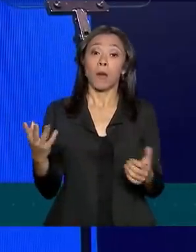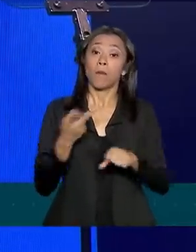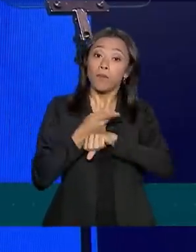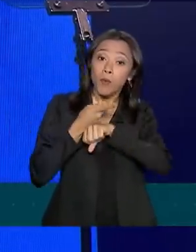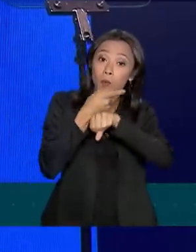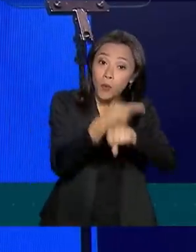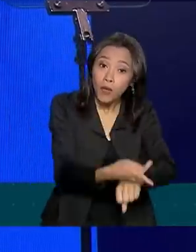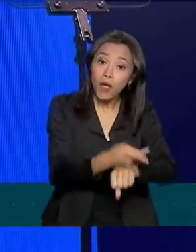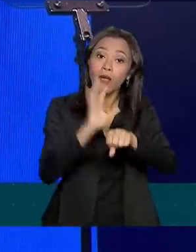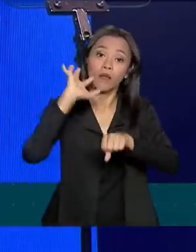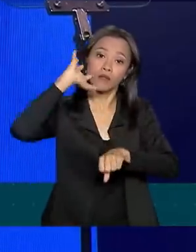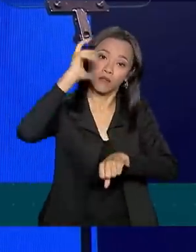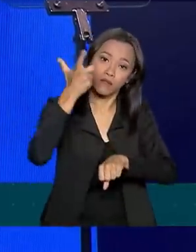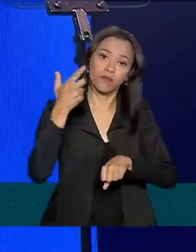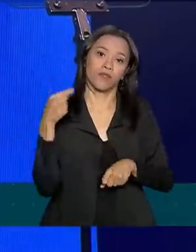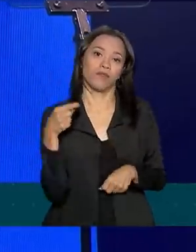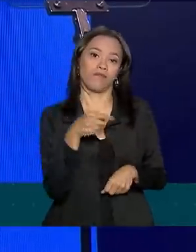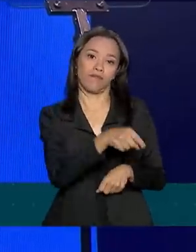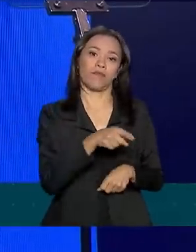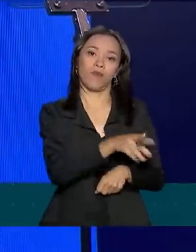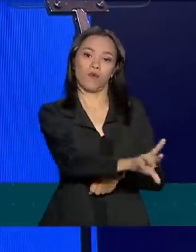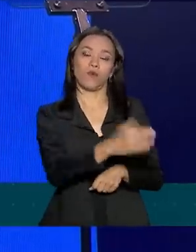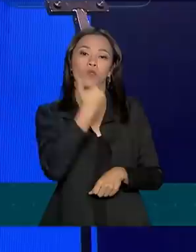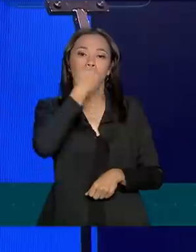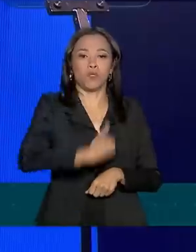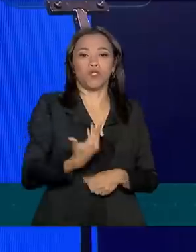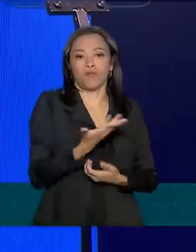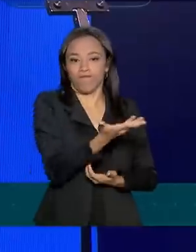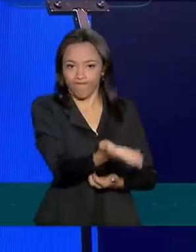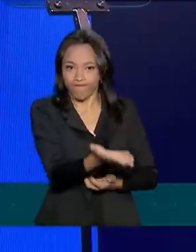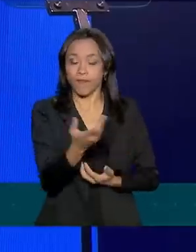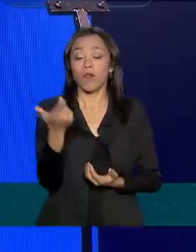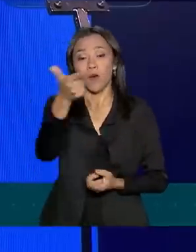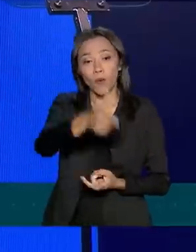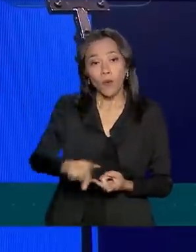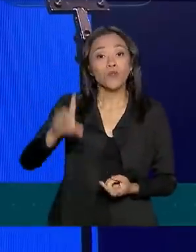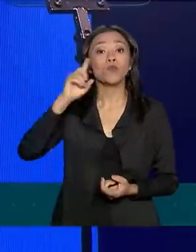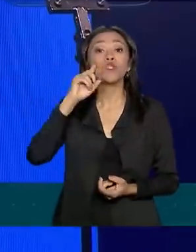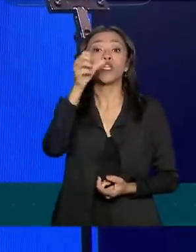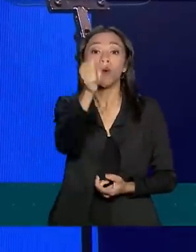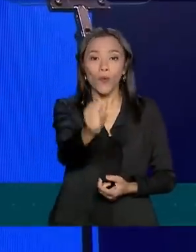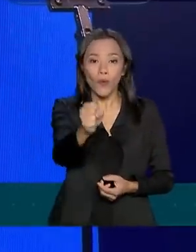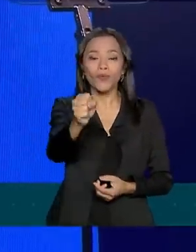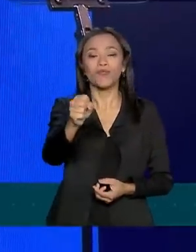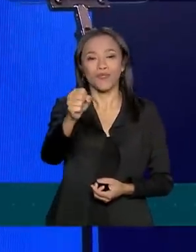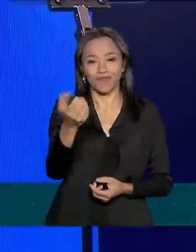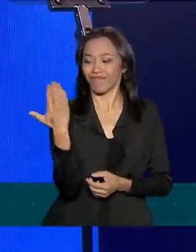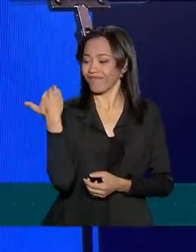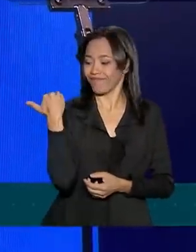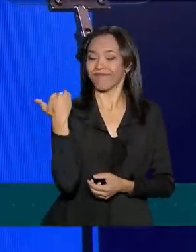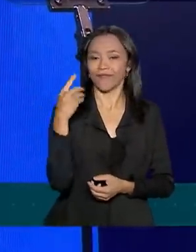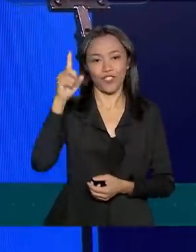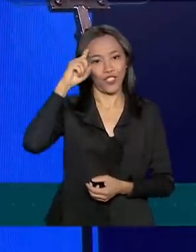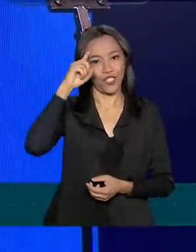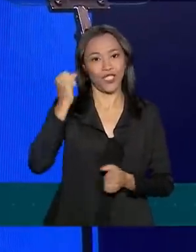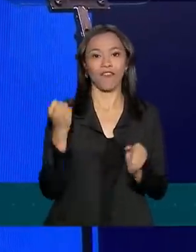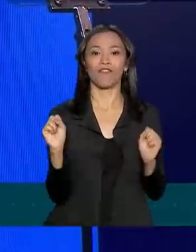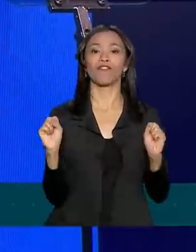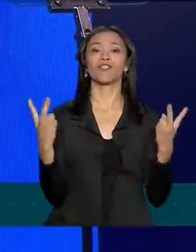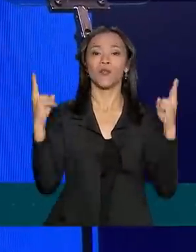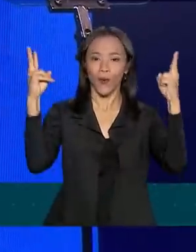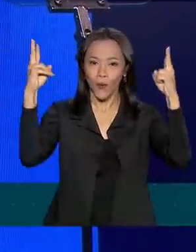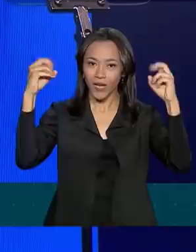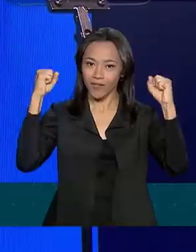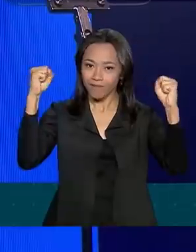população. Estamos aqui numa situação, como tivemos dia 8 agora, o dia da vitória, né? Devemos a nossa liberdade,